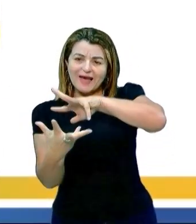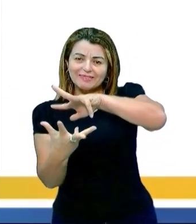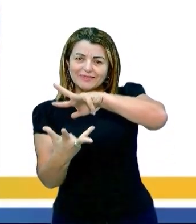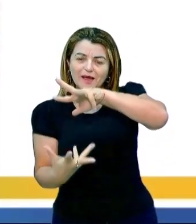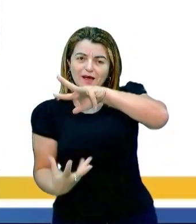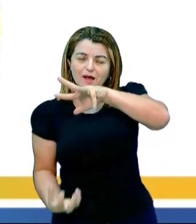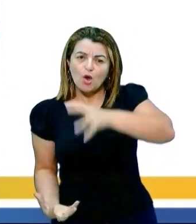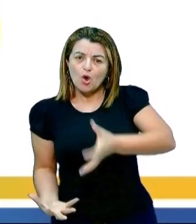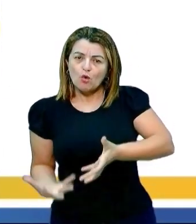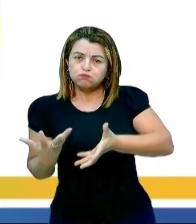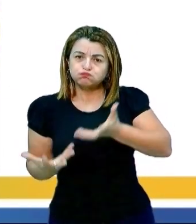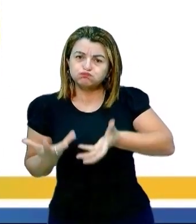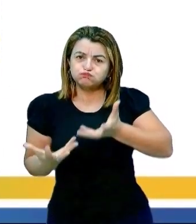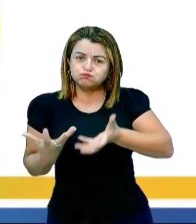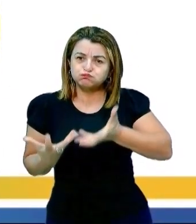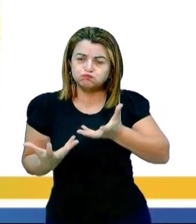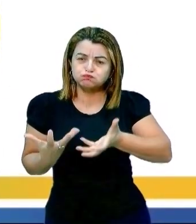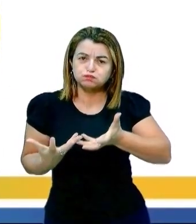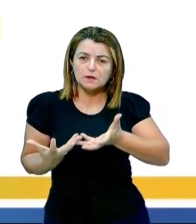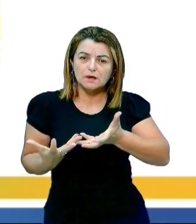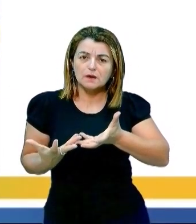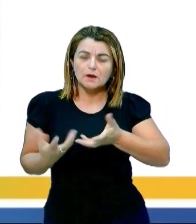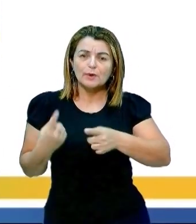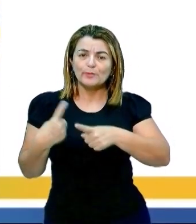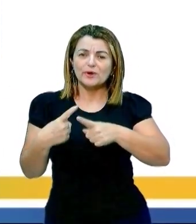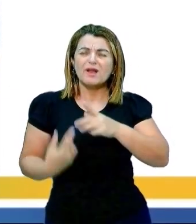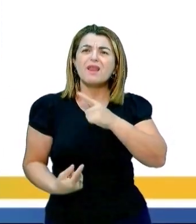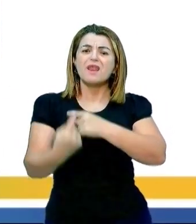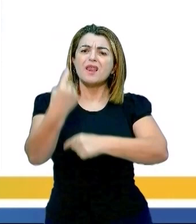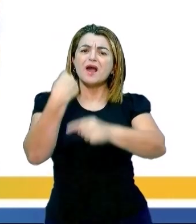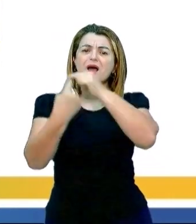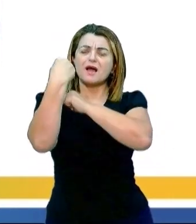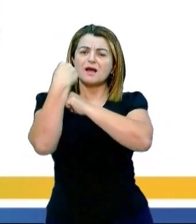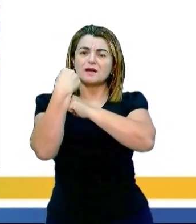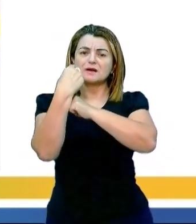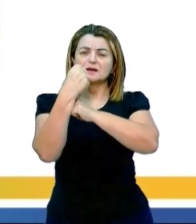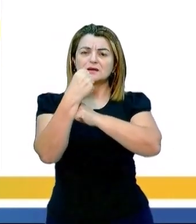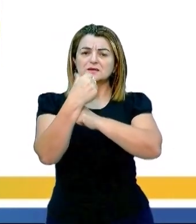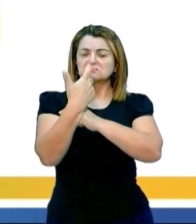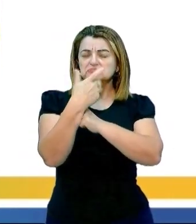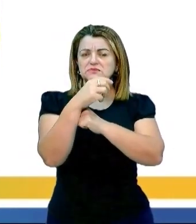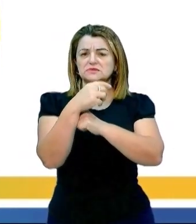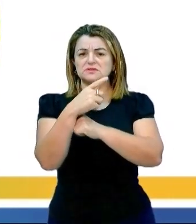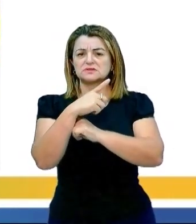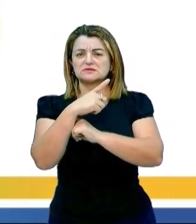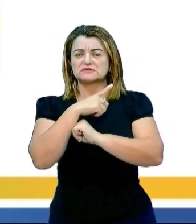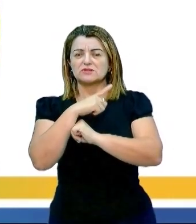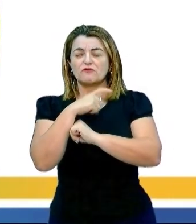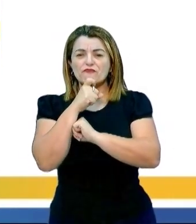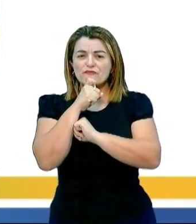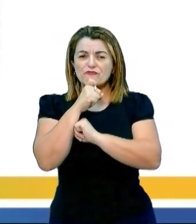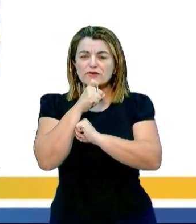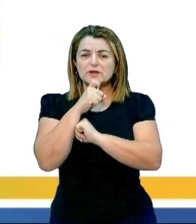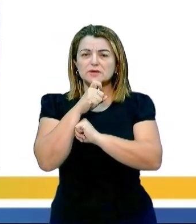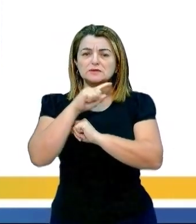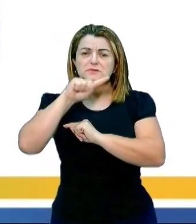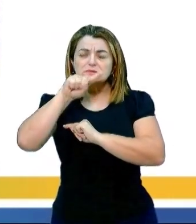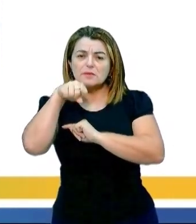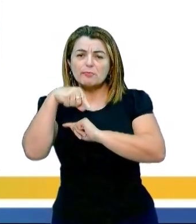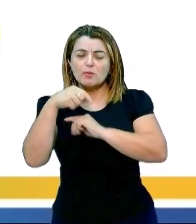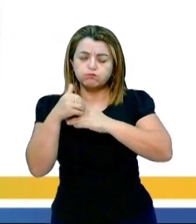estava fria no início lá, 1800, depois 2019